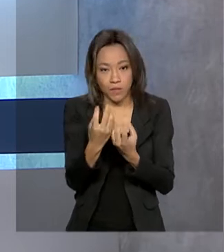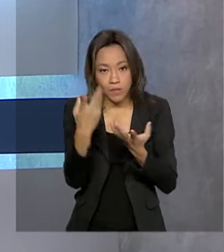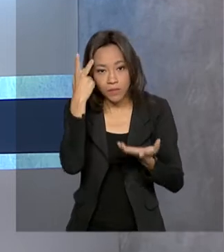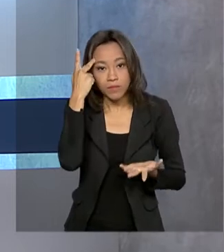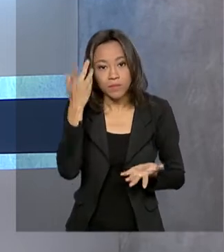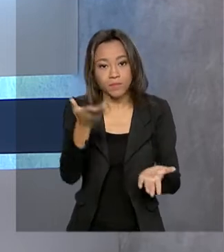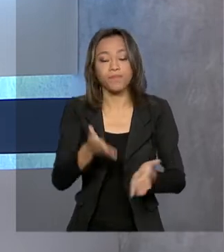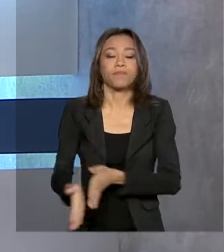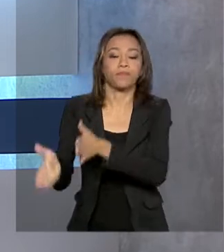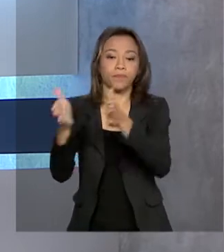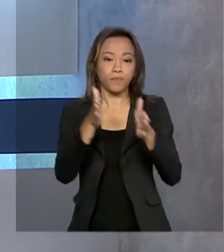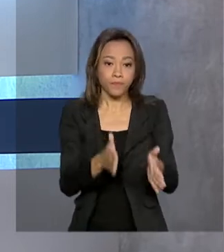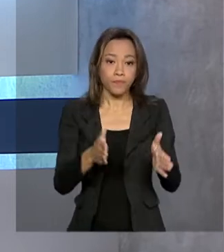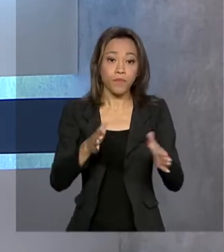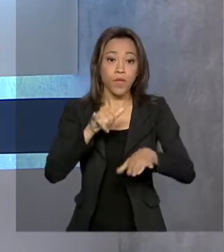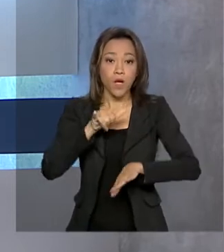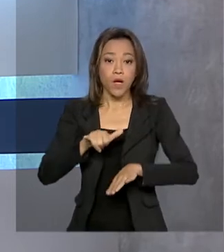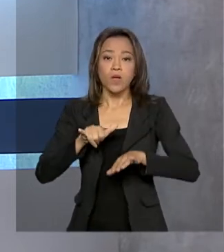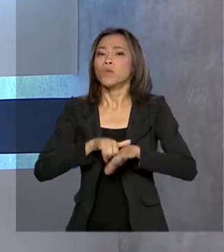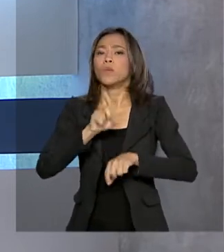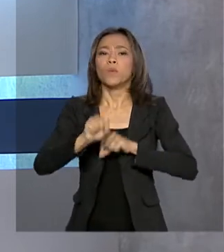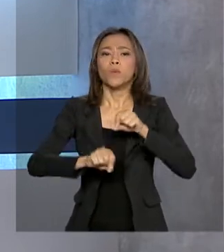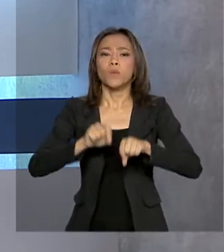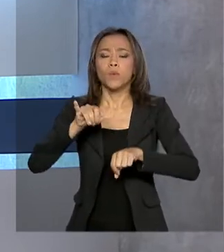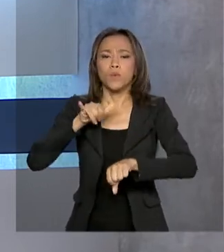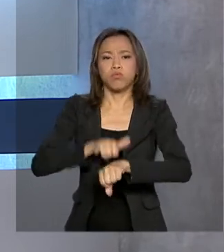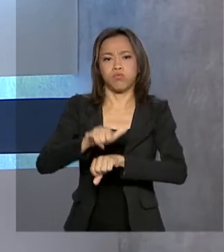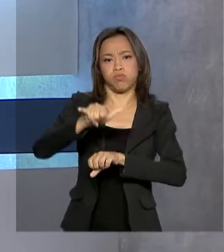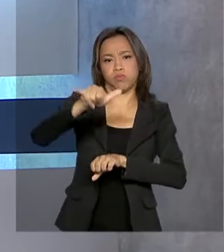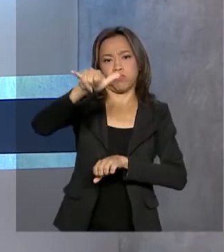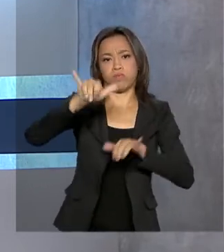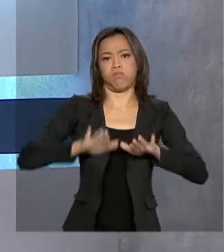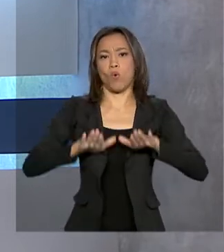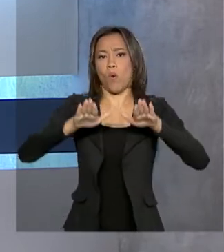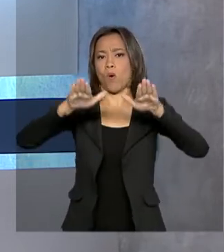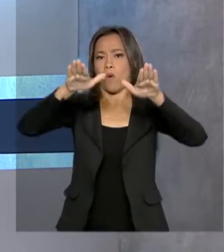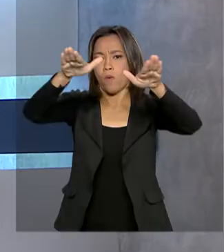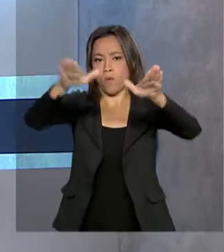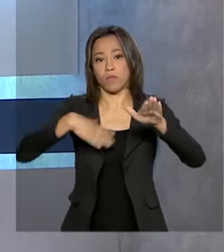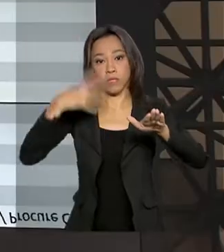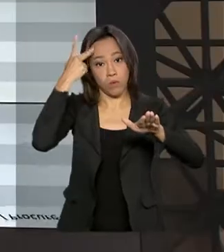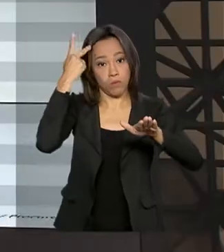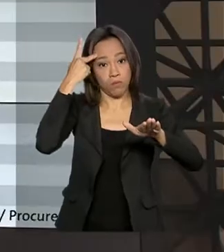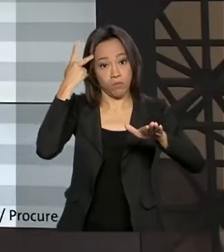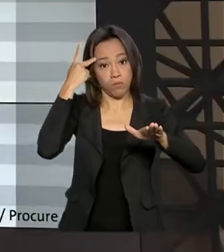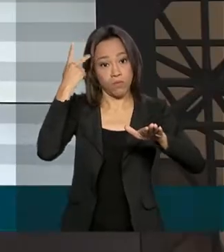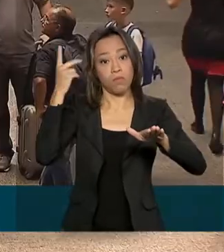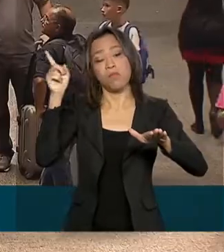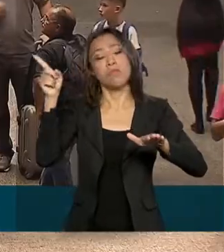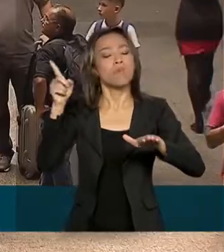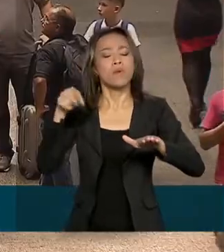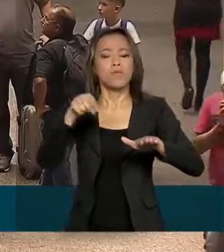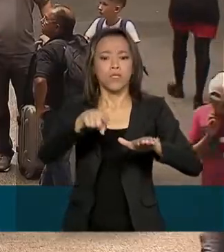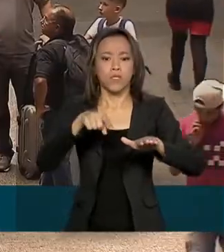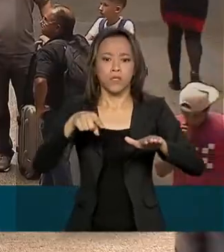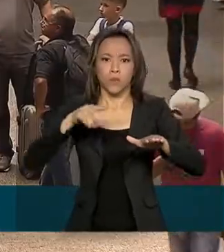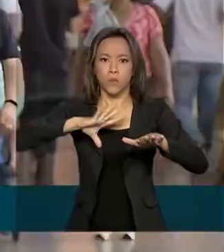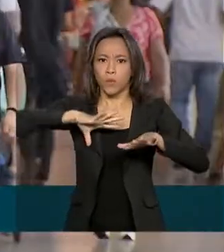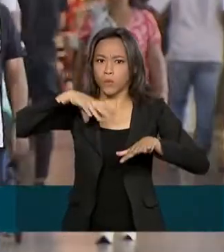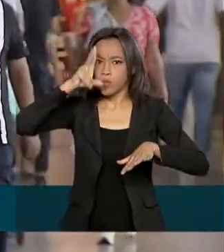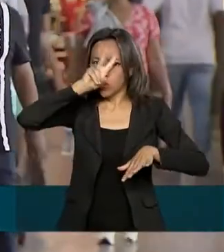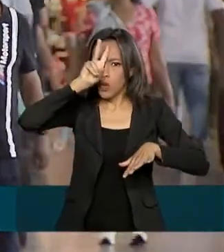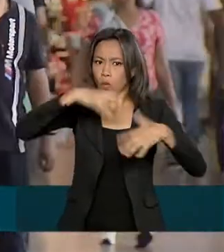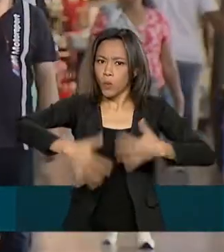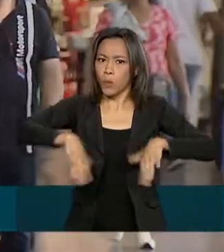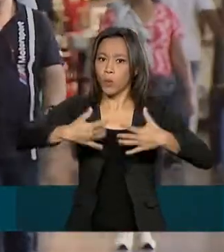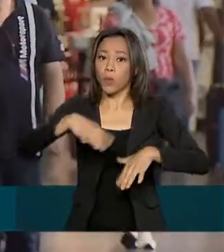E olha, o Aeroporto Internacional de São Paulo, em Guarulhos, o maior do país, chegou à marca histórica de 43 milhões